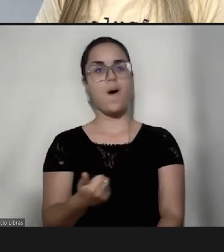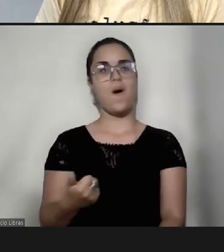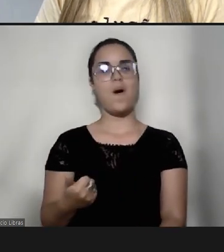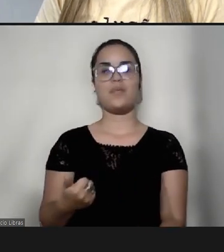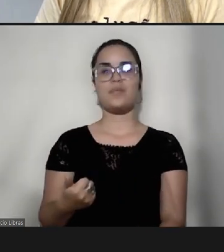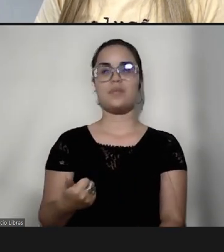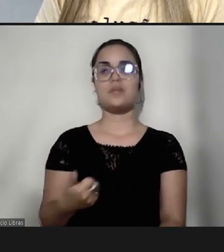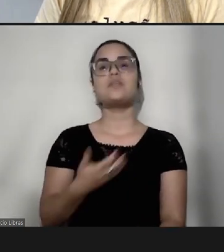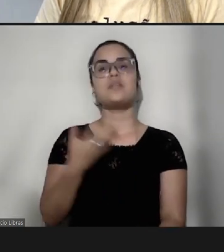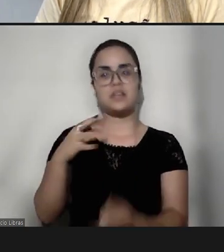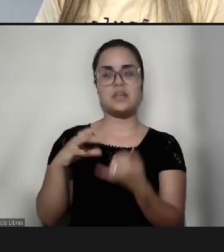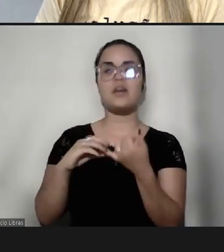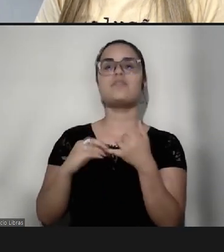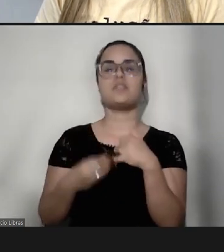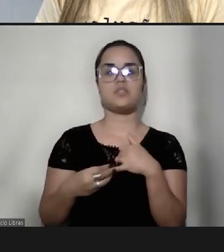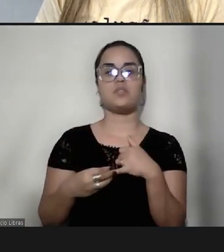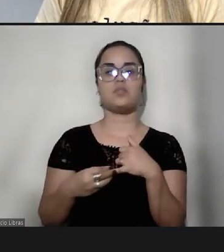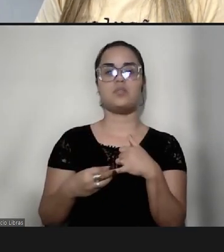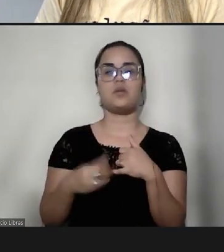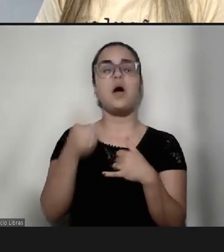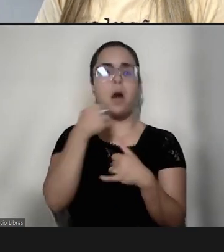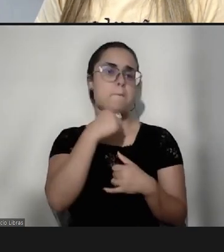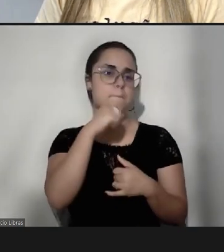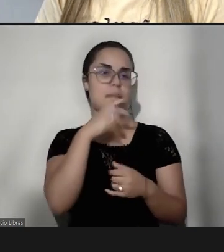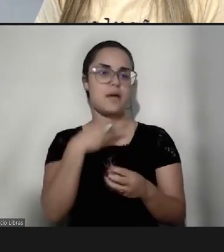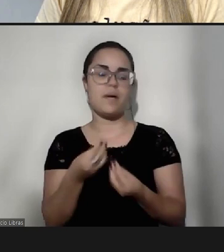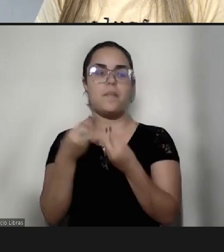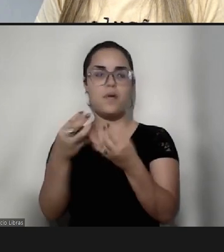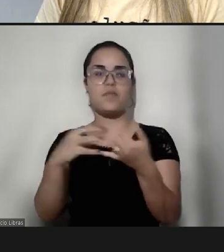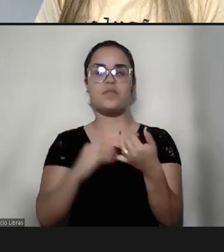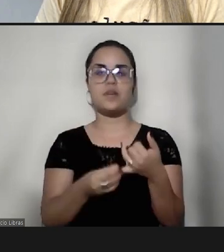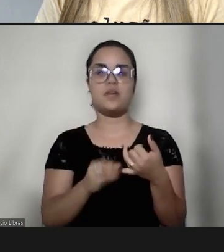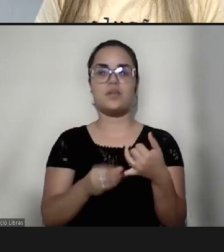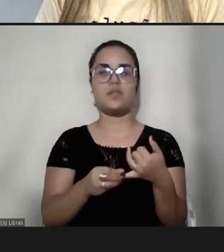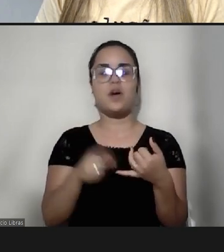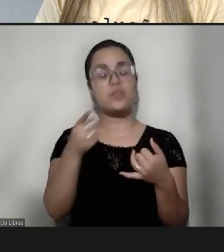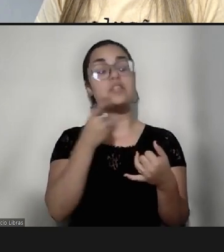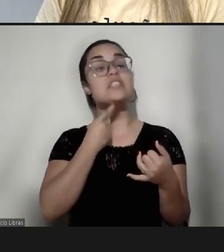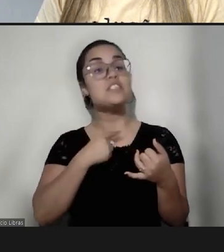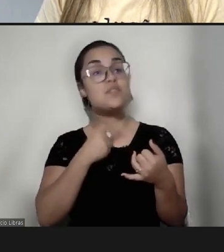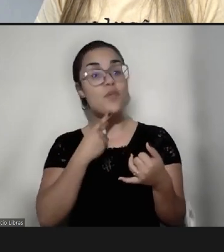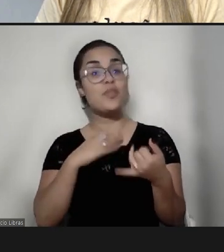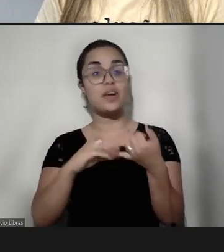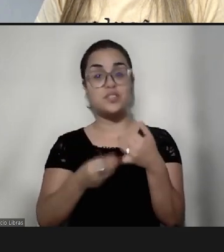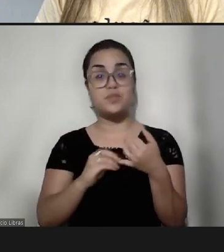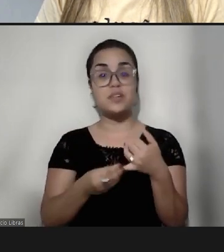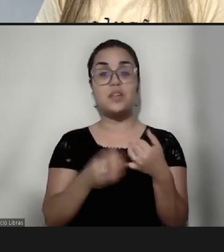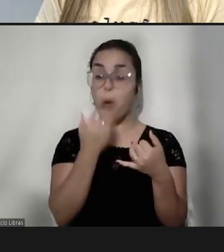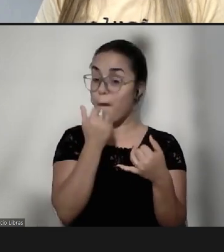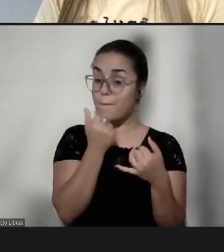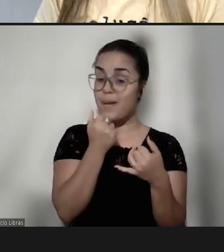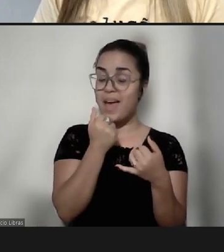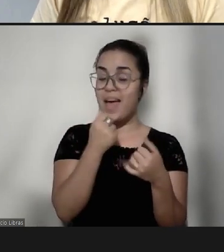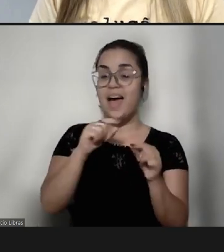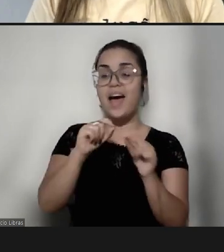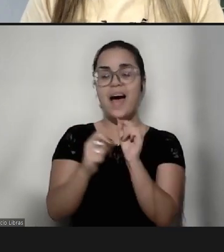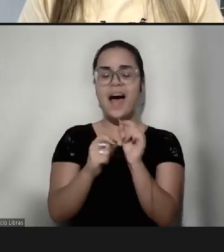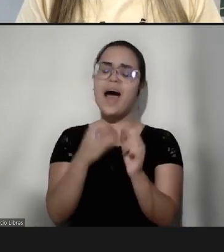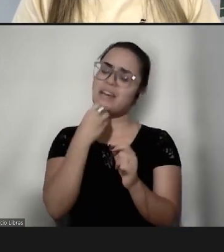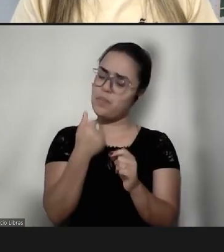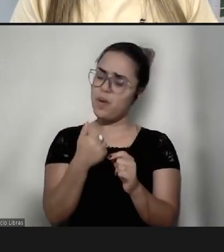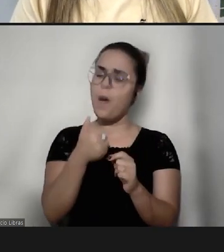filho, quer o feijão? Minha mãe vai pôr feijão pra você, hoje você ficou com vontade de comer feijão? Que bom! Minha mãe também gosta,